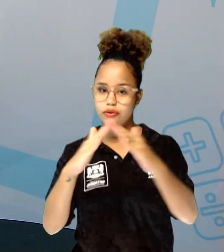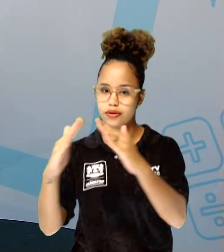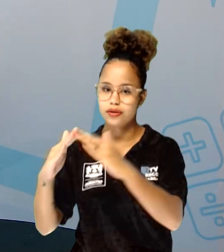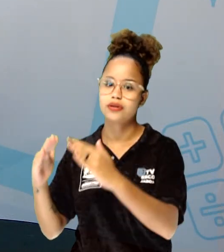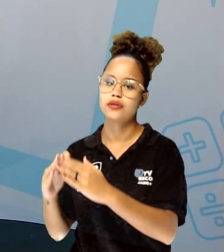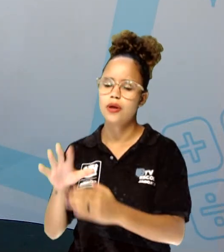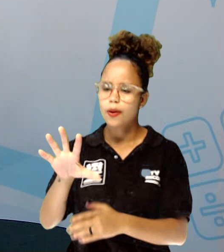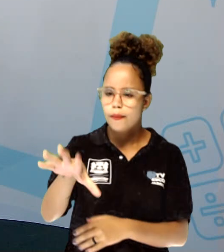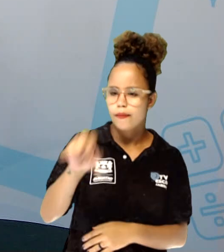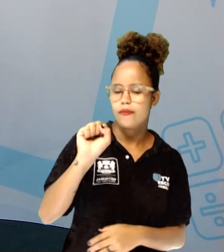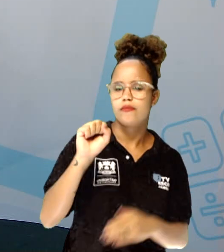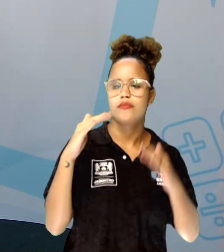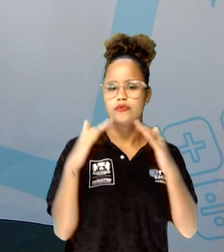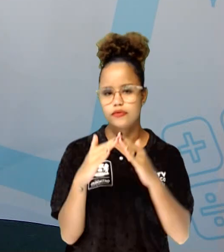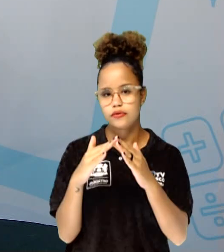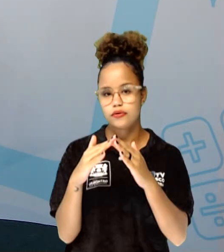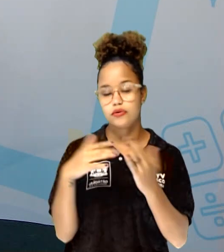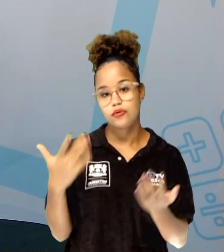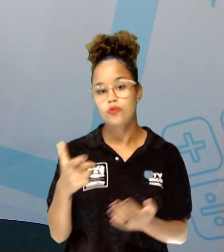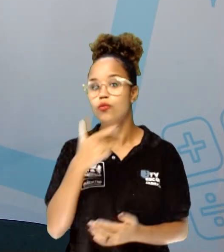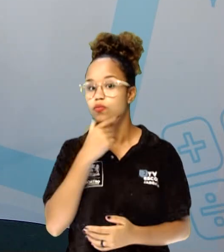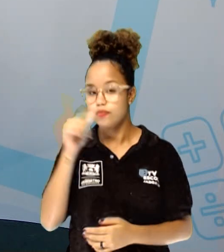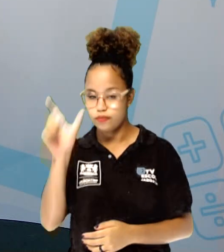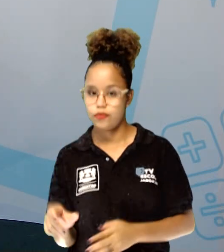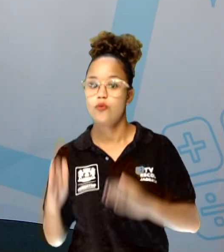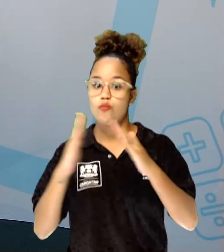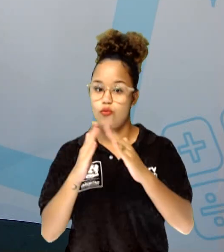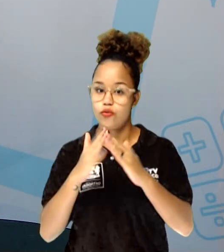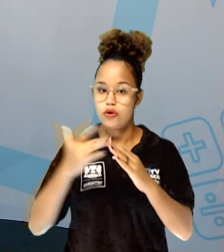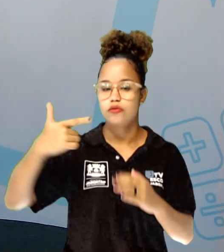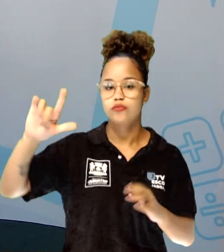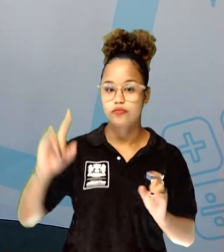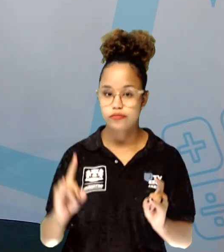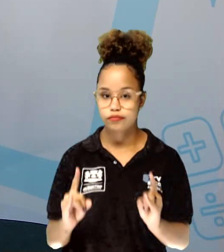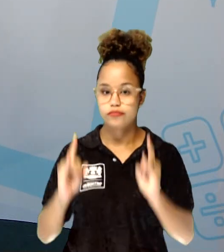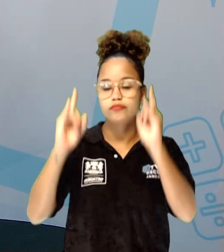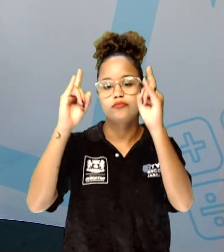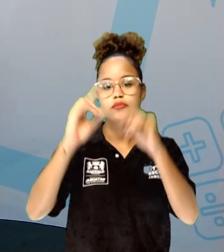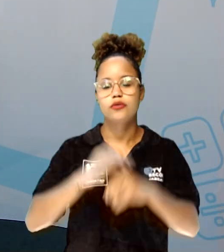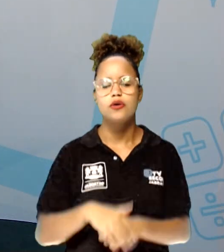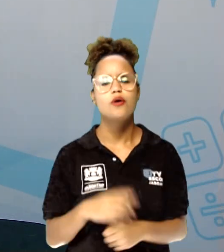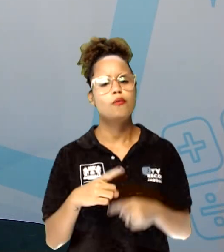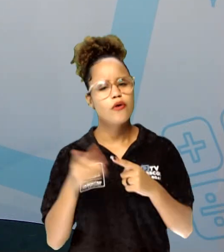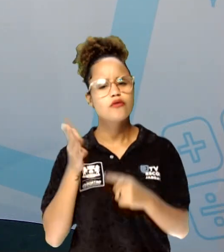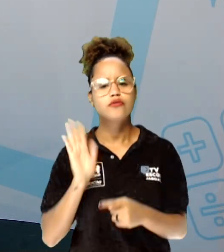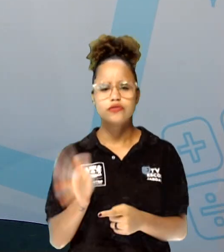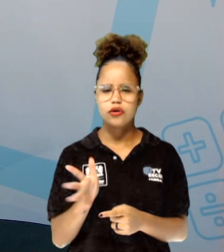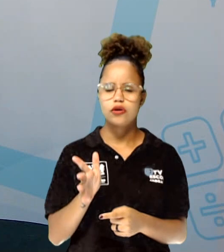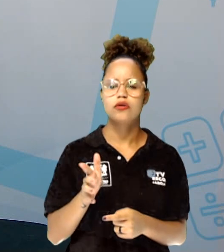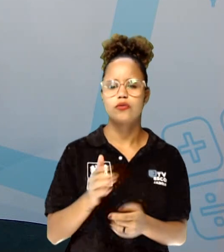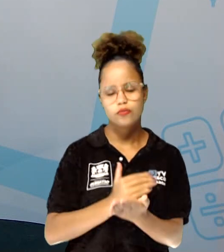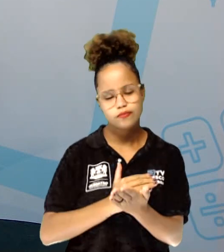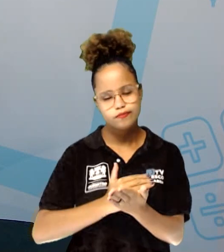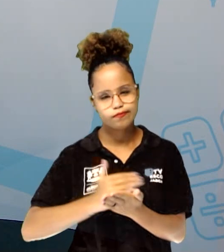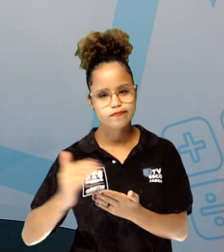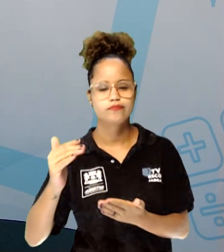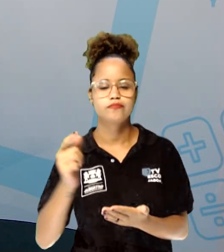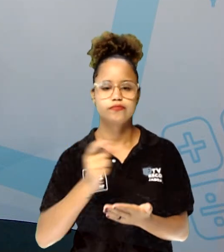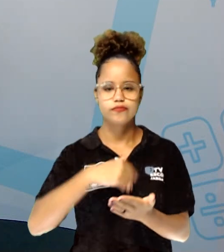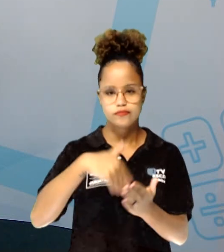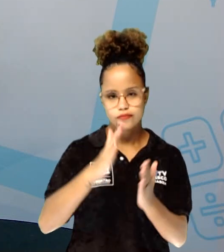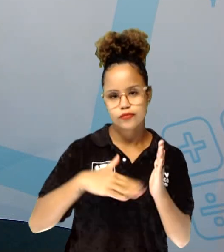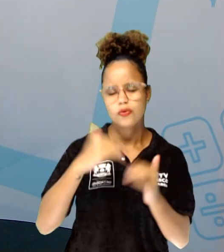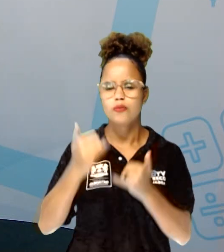E ele vai morar em um apartamento. Tá certo? Mas, aí, ele já tinha começado a pintar a coleção, né? Essas brincadeiras que ele